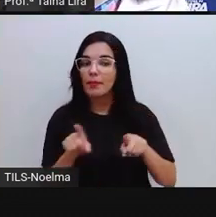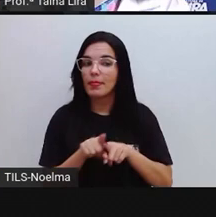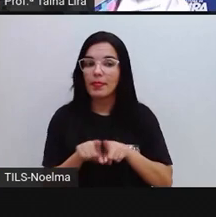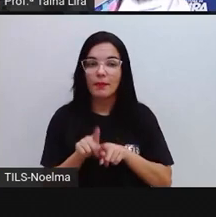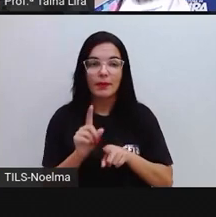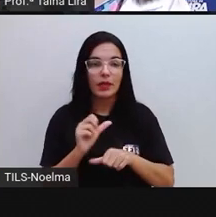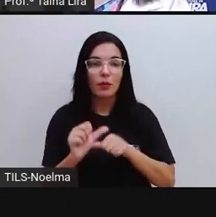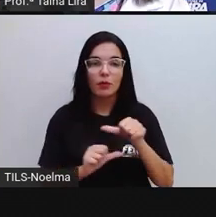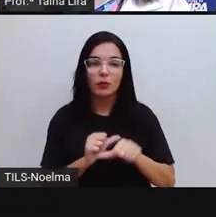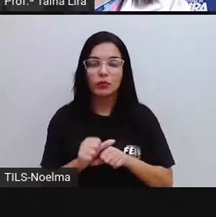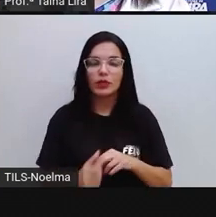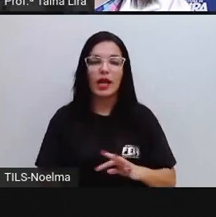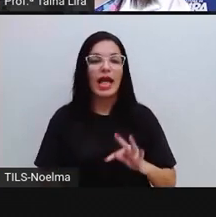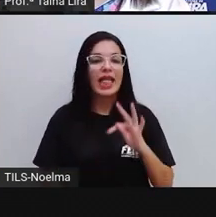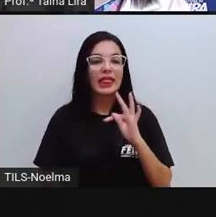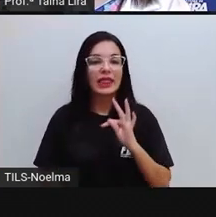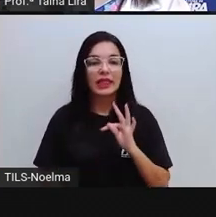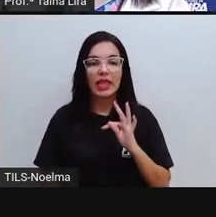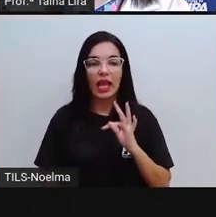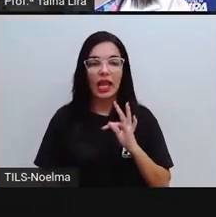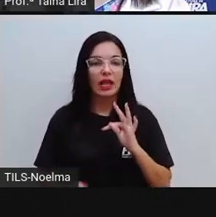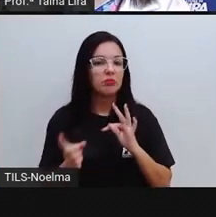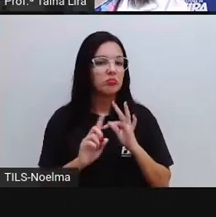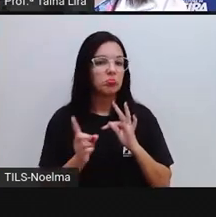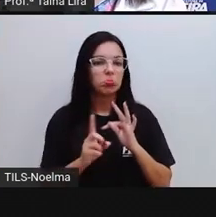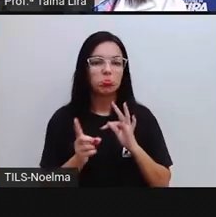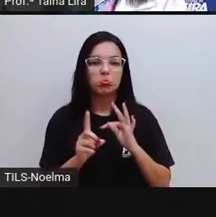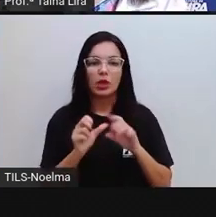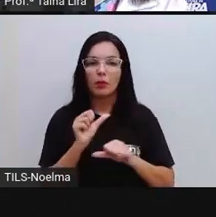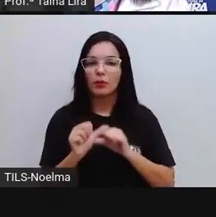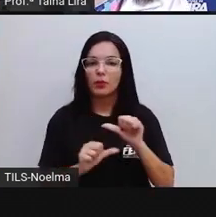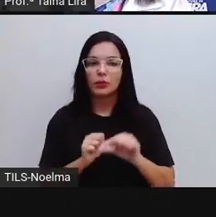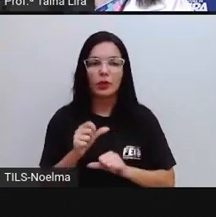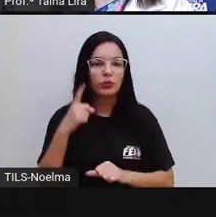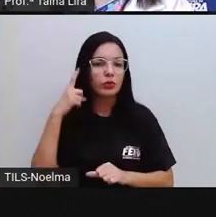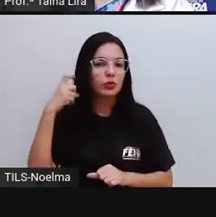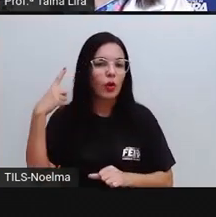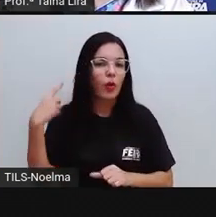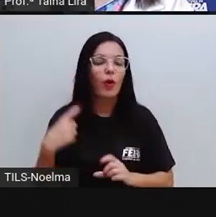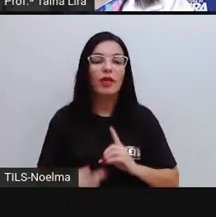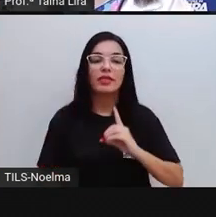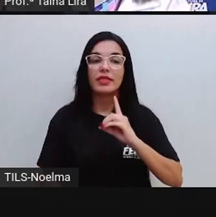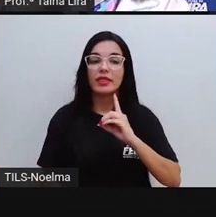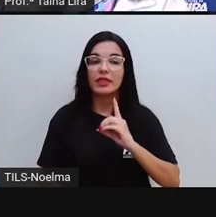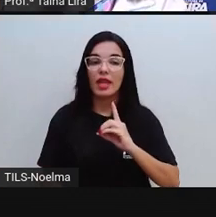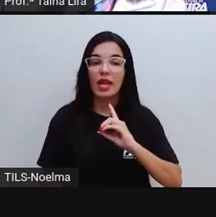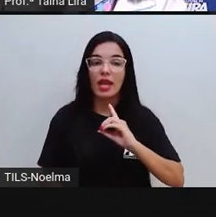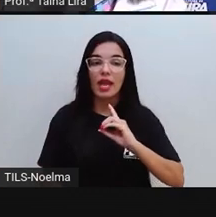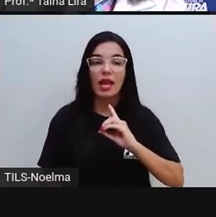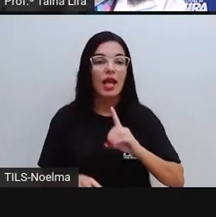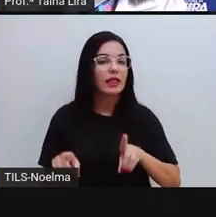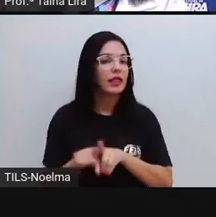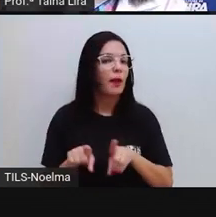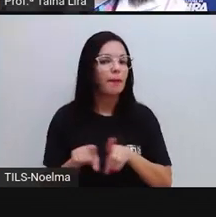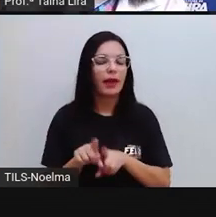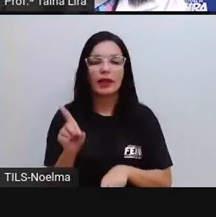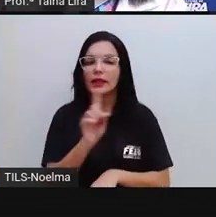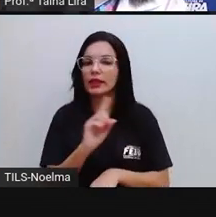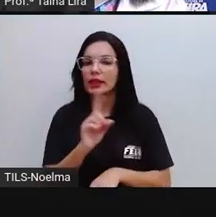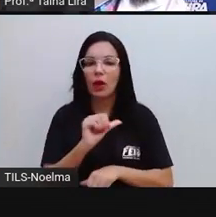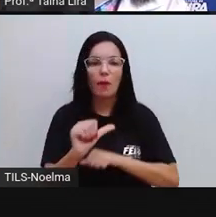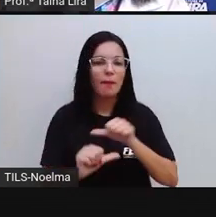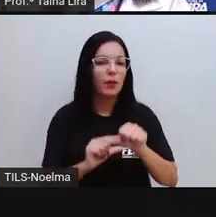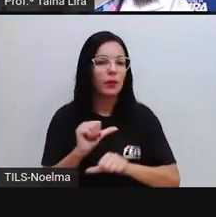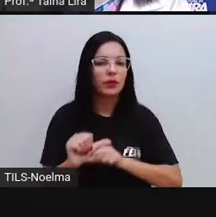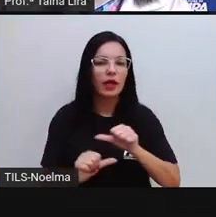O T também não muda. O D de dado também é outra letrinha que não muda o som.